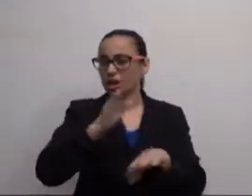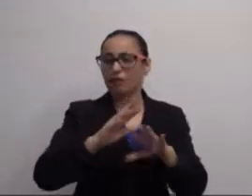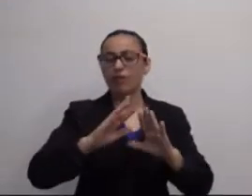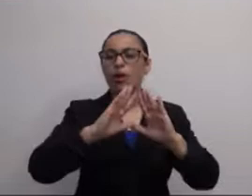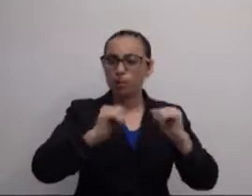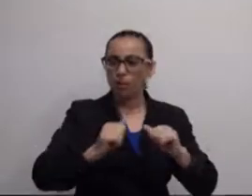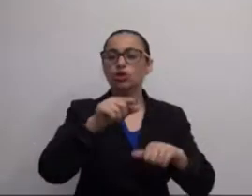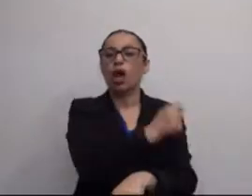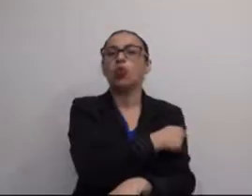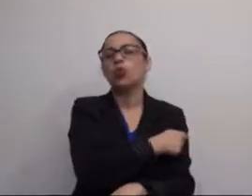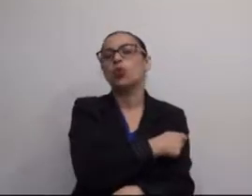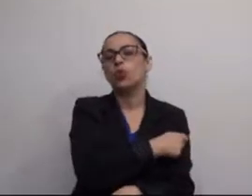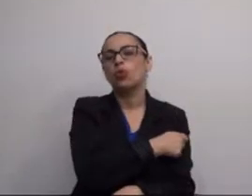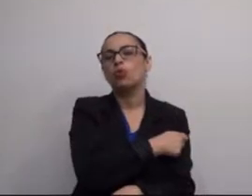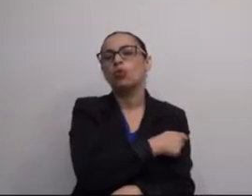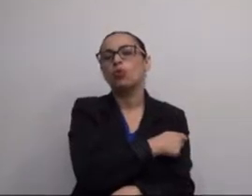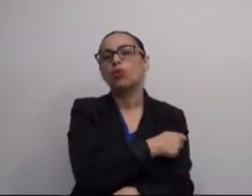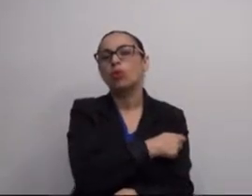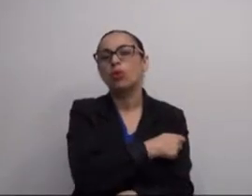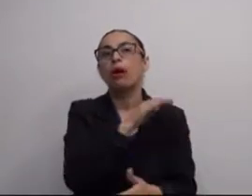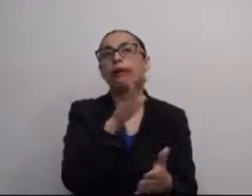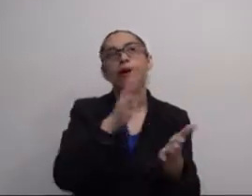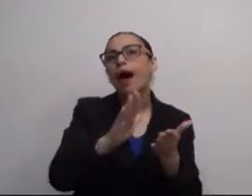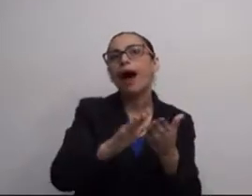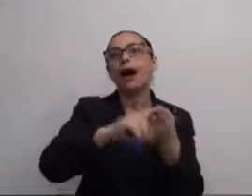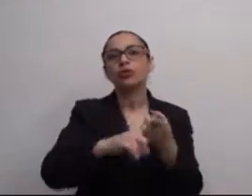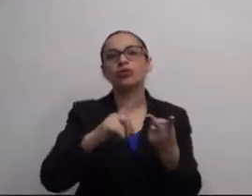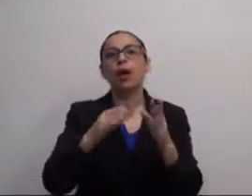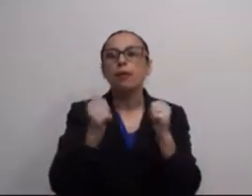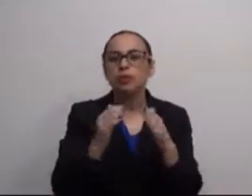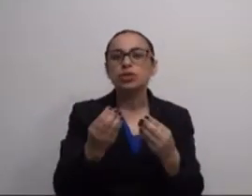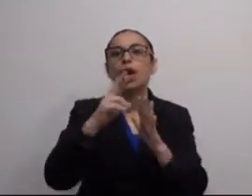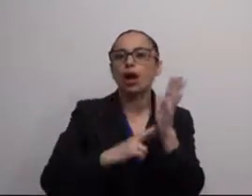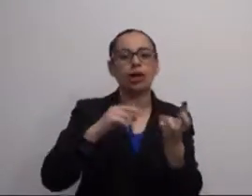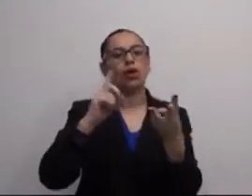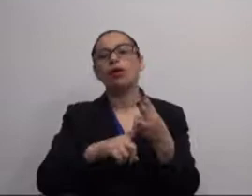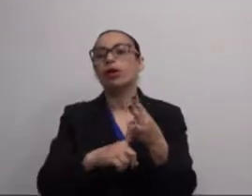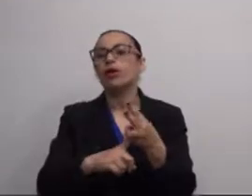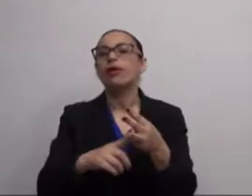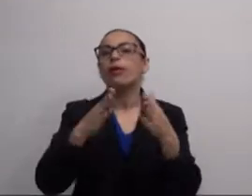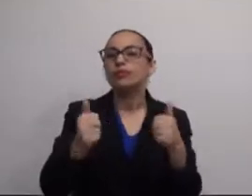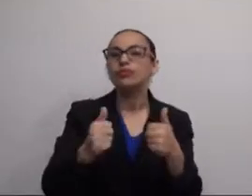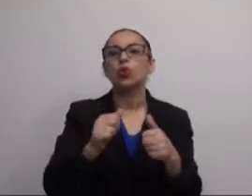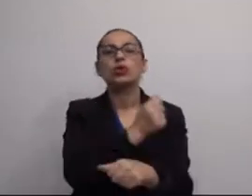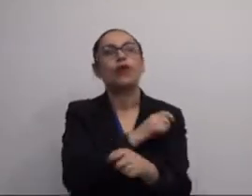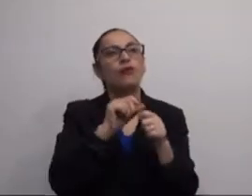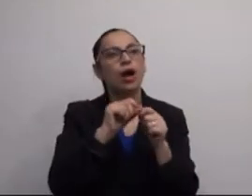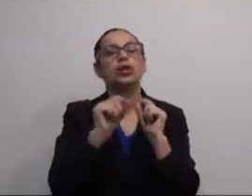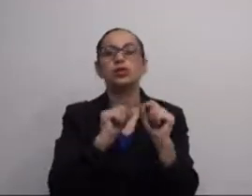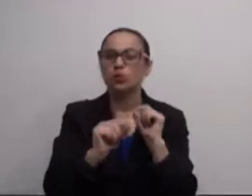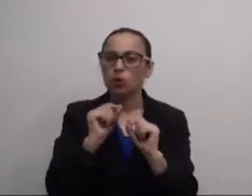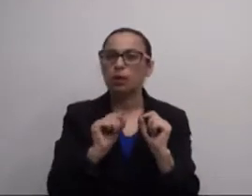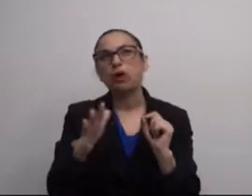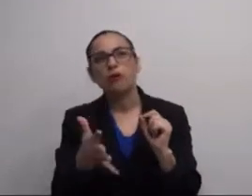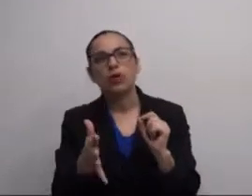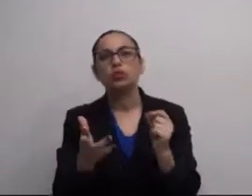tarefas do cliente, esse cliente vai solicitar dos alunos, por exemplo, gastos, vai solicitar